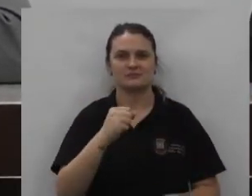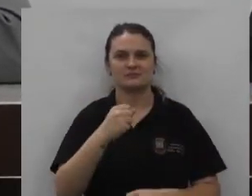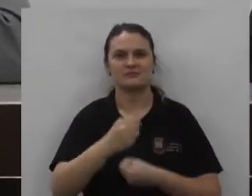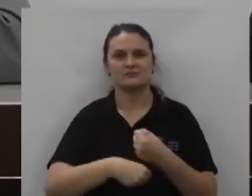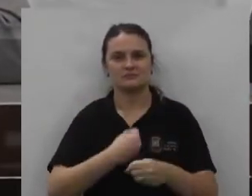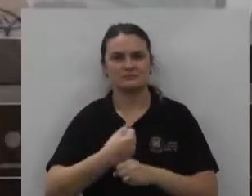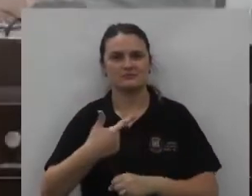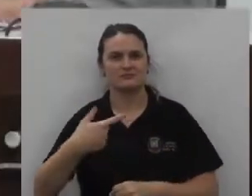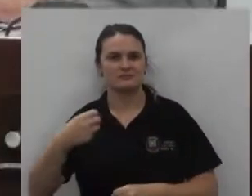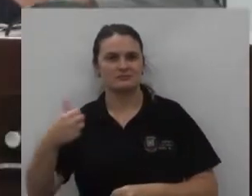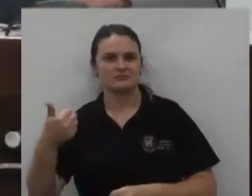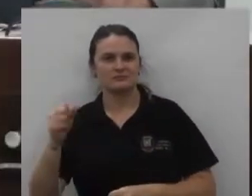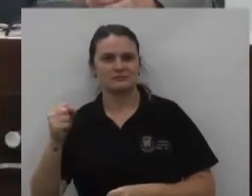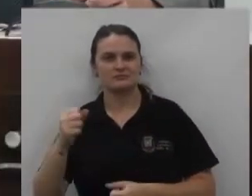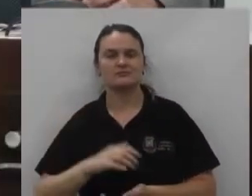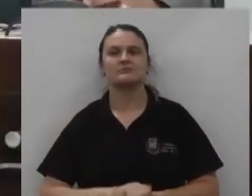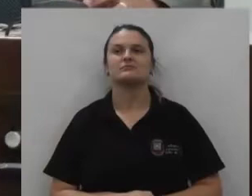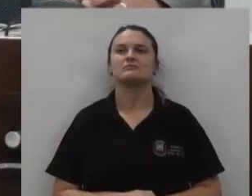2018